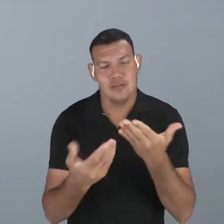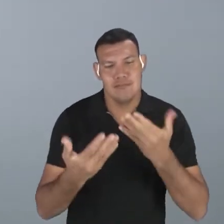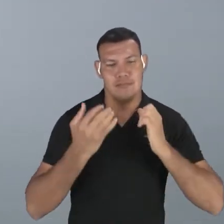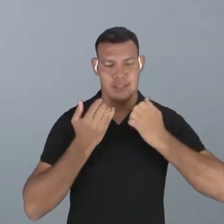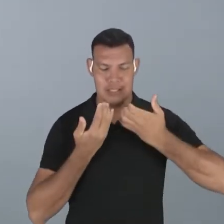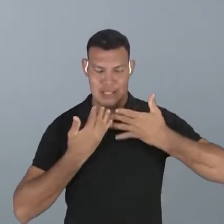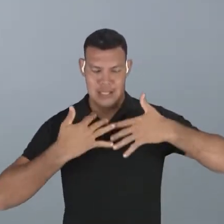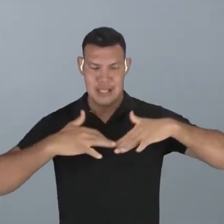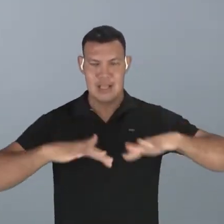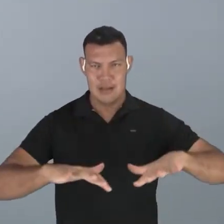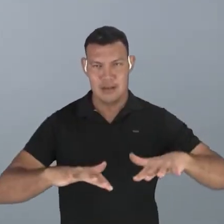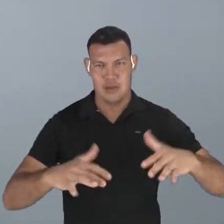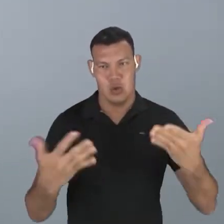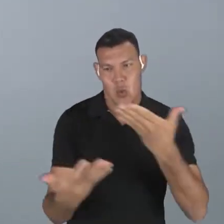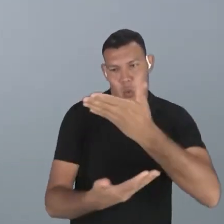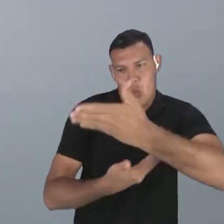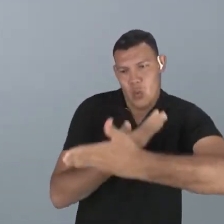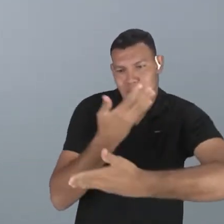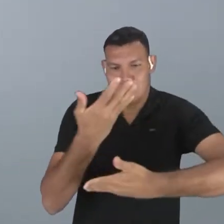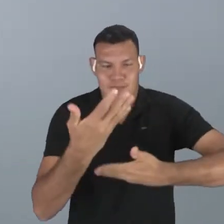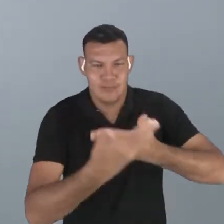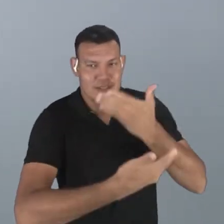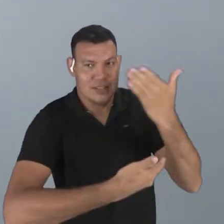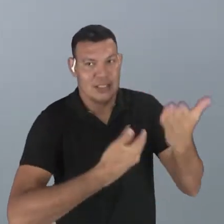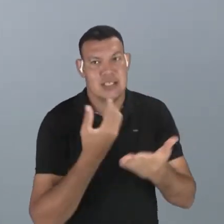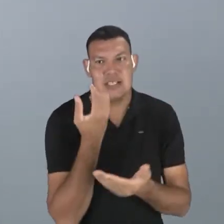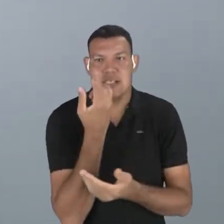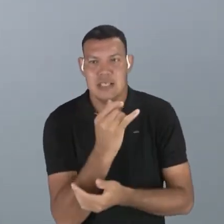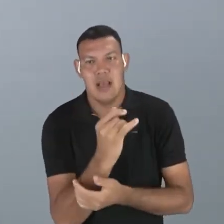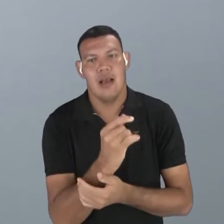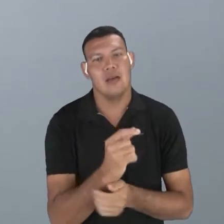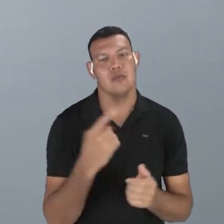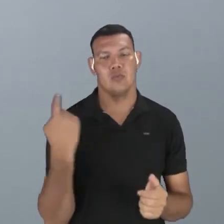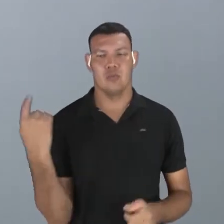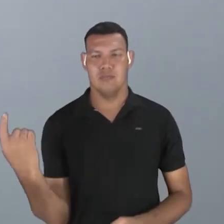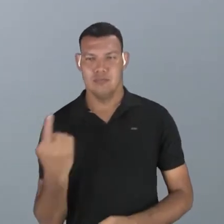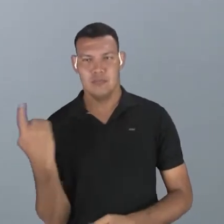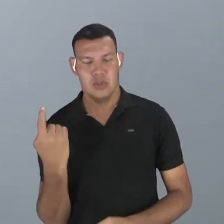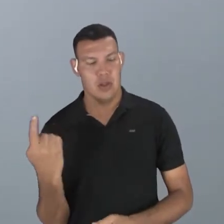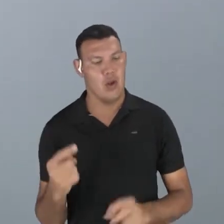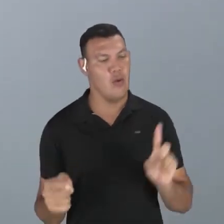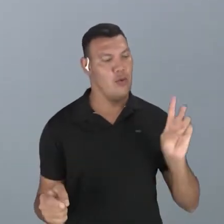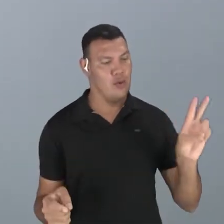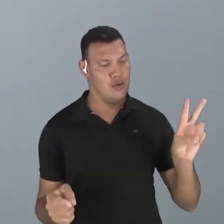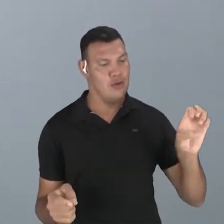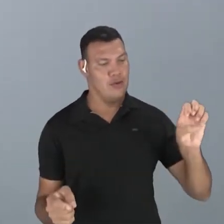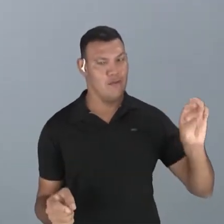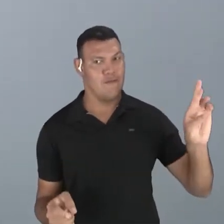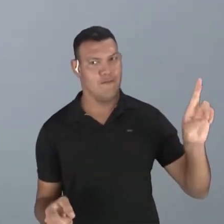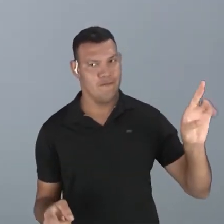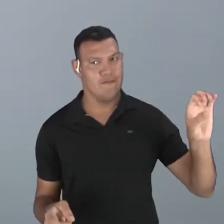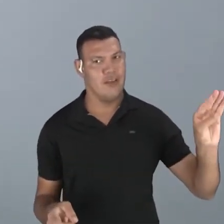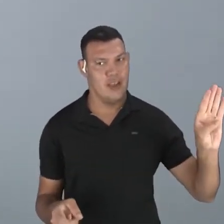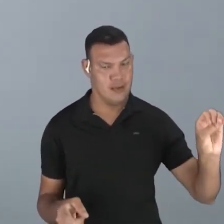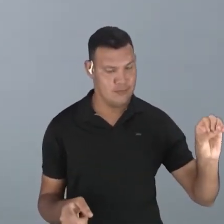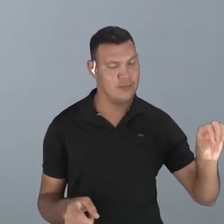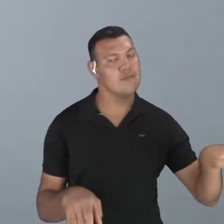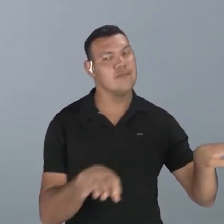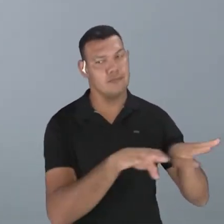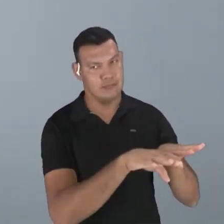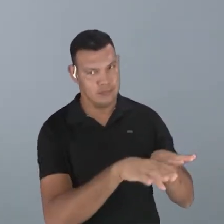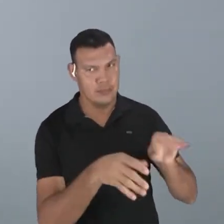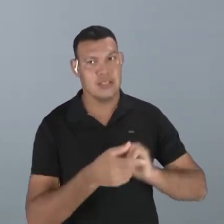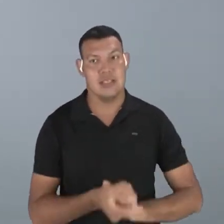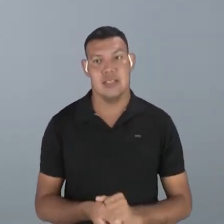entre eles. Se o meu sujeito está no singular, o meu verbo, ele fica no singular. Se o meu sujeito está no plural,